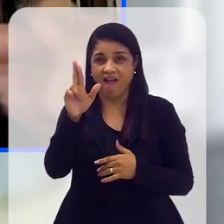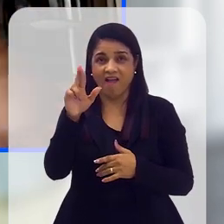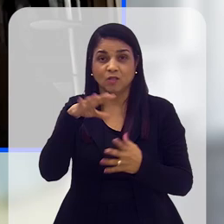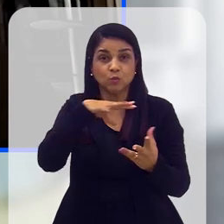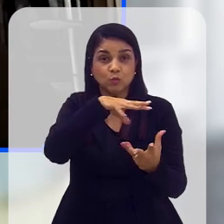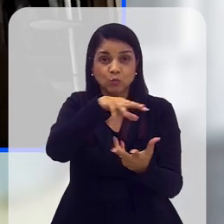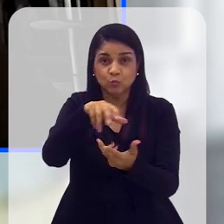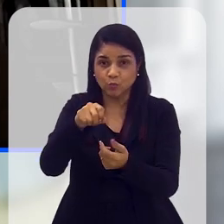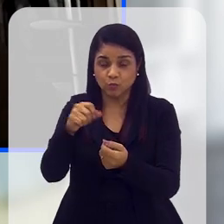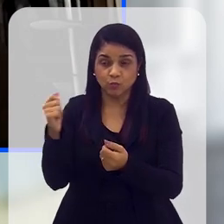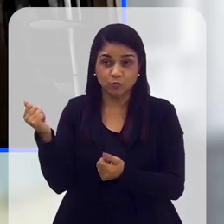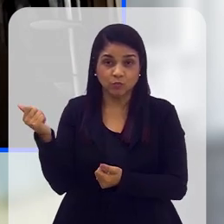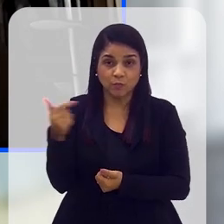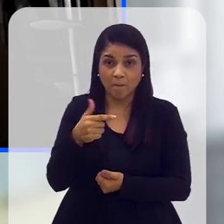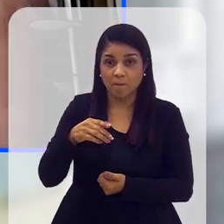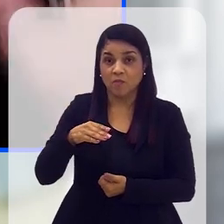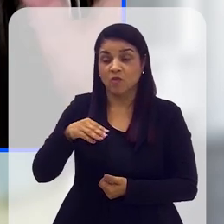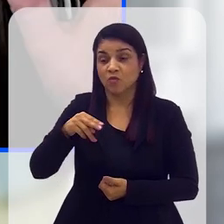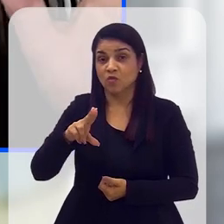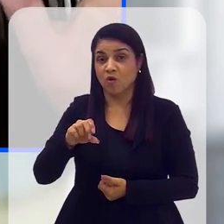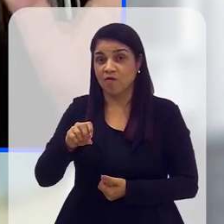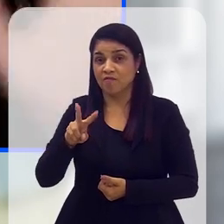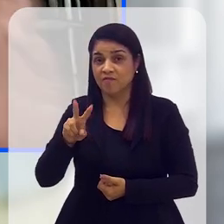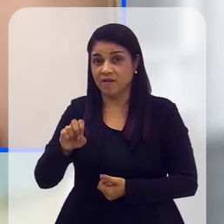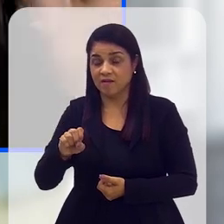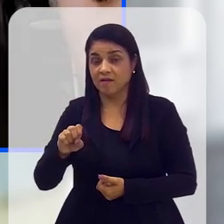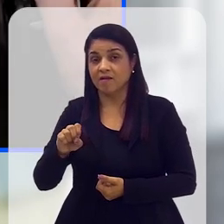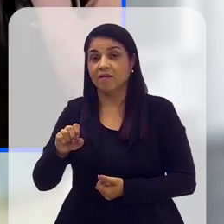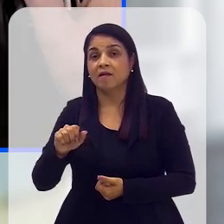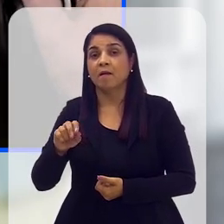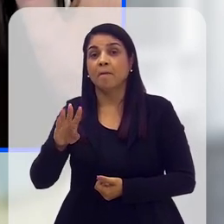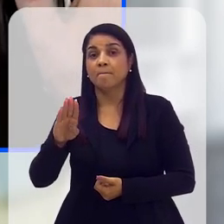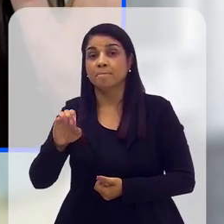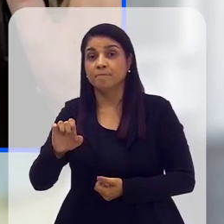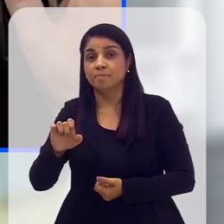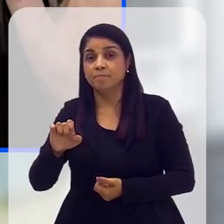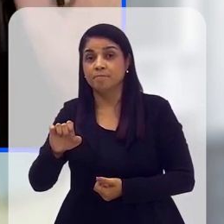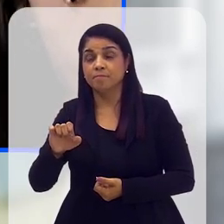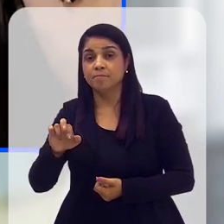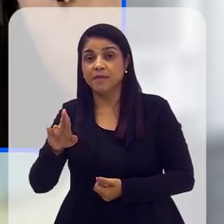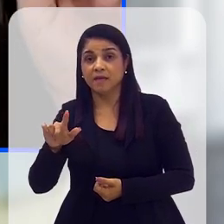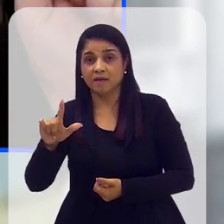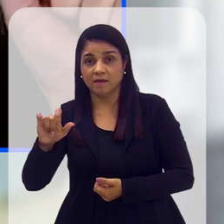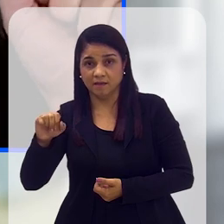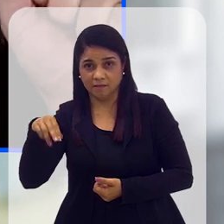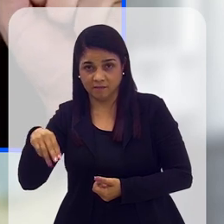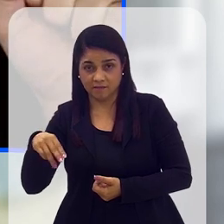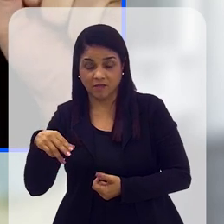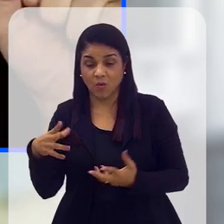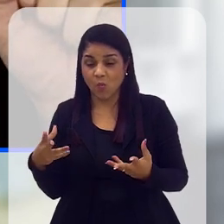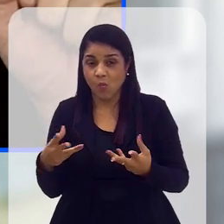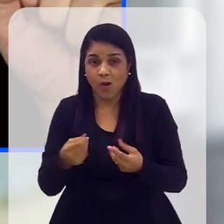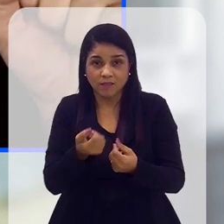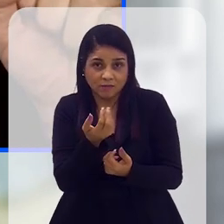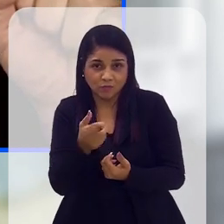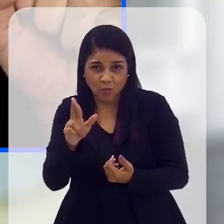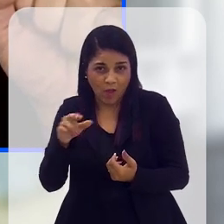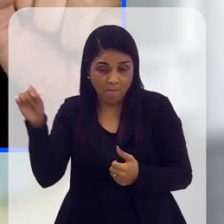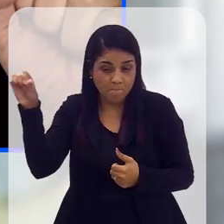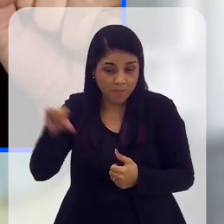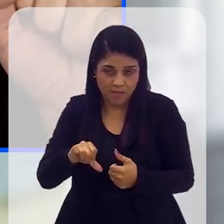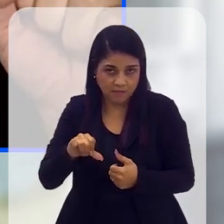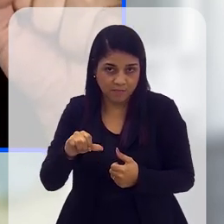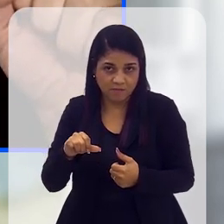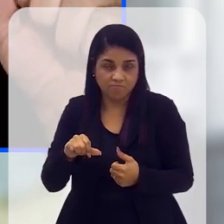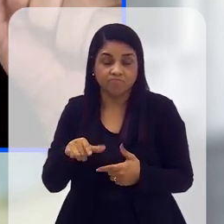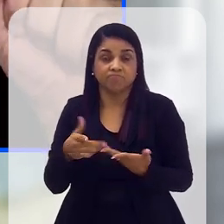do mundo, pior que Nova Delí, que, em geral, é a campeã, em termos de qualidade